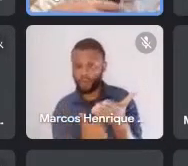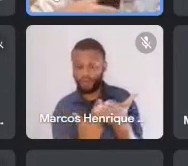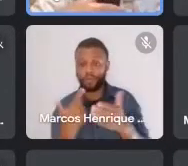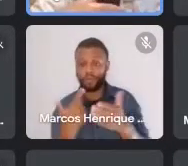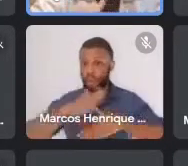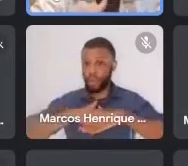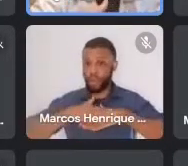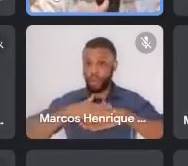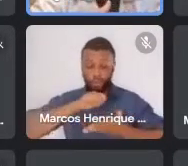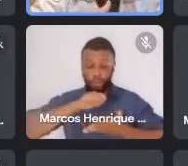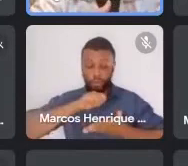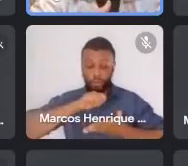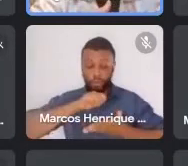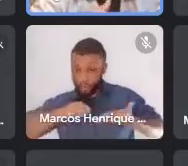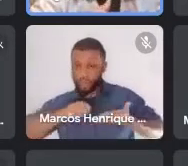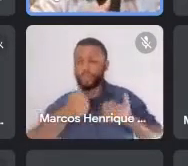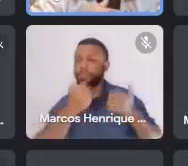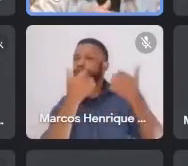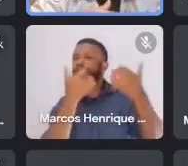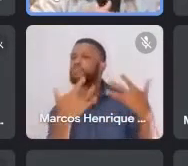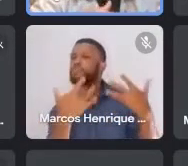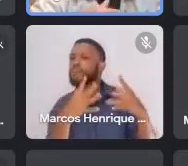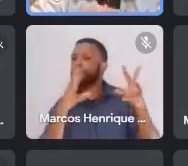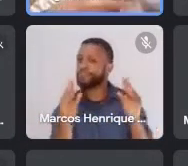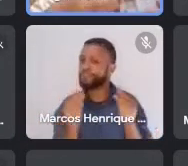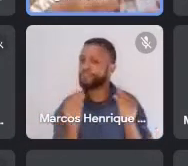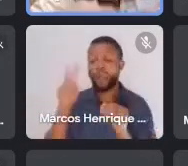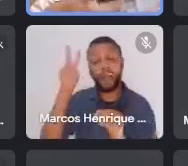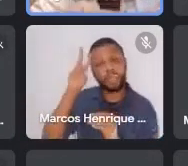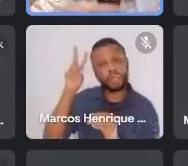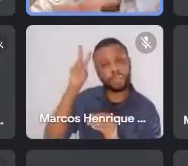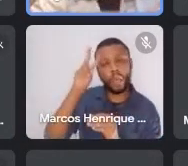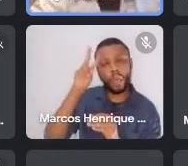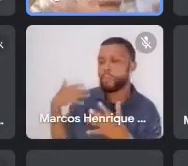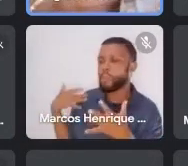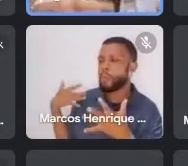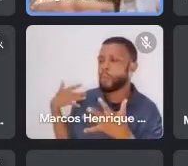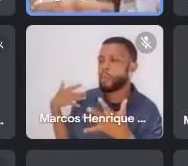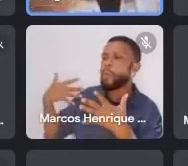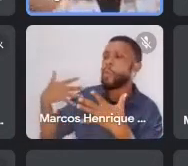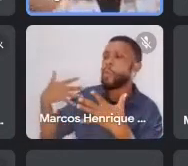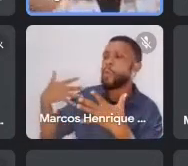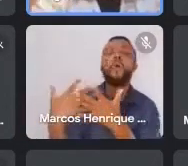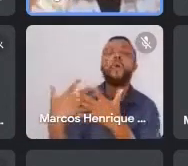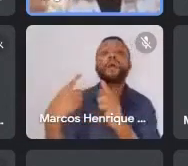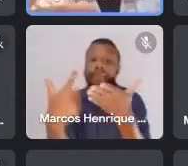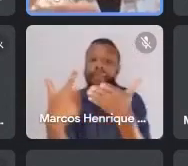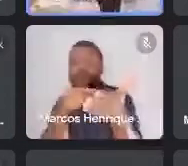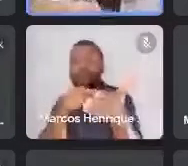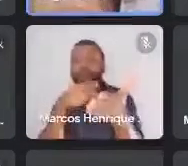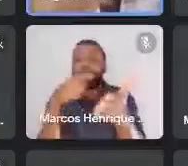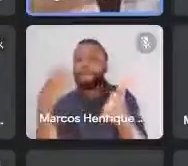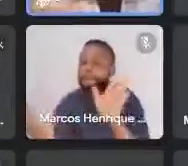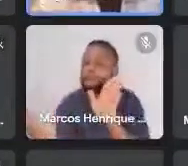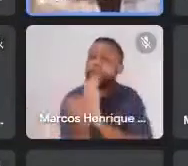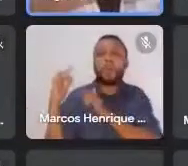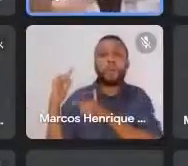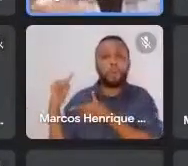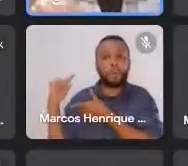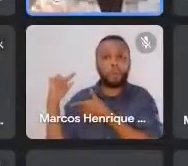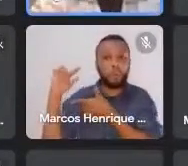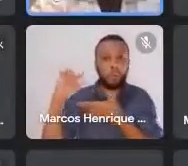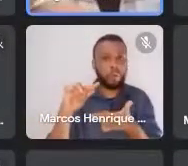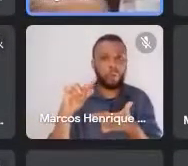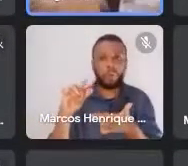história de por que esse livro se torna um grande clássico, Quer dizer, que elementos